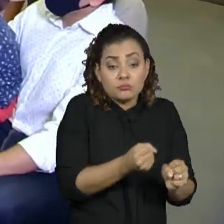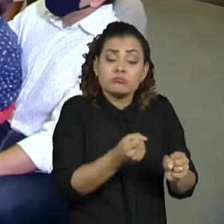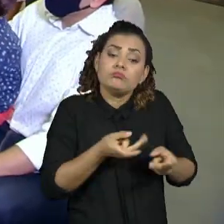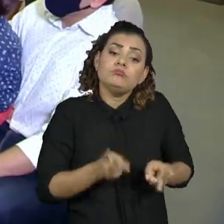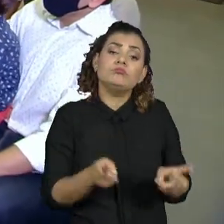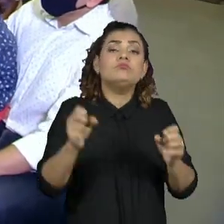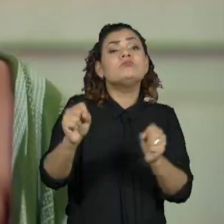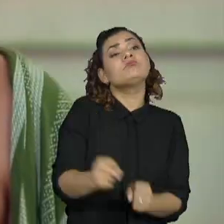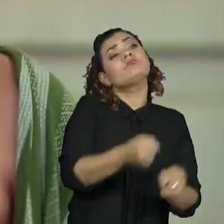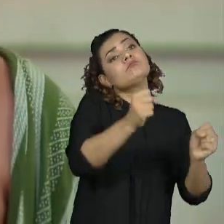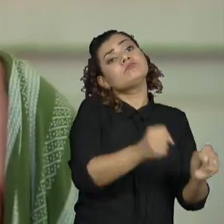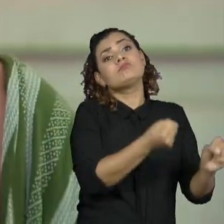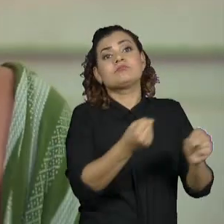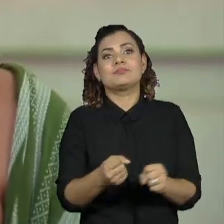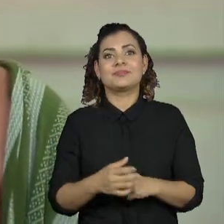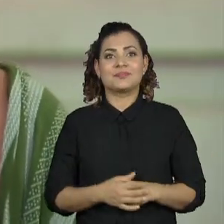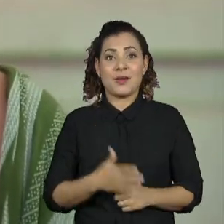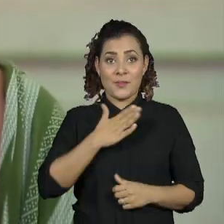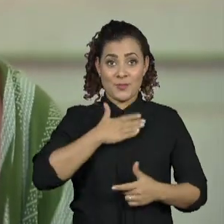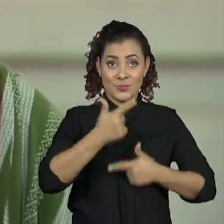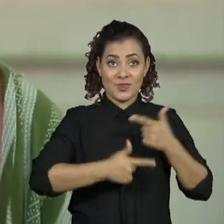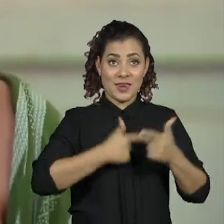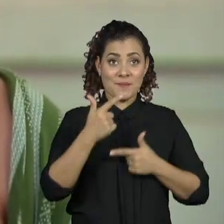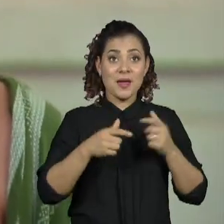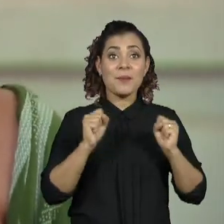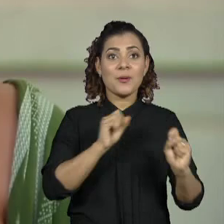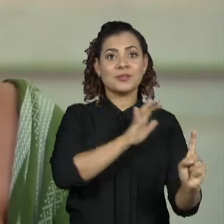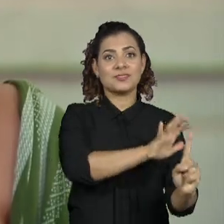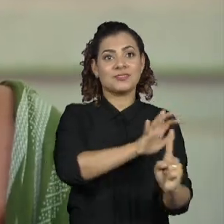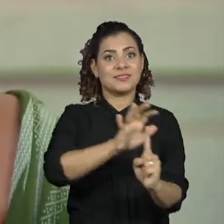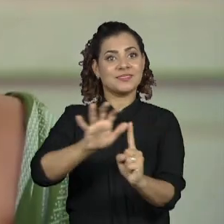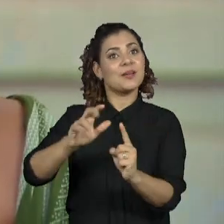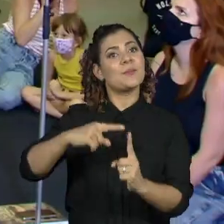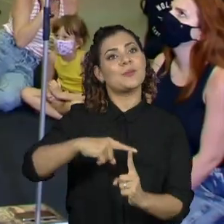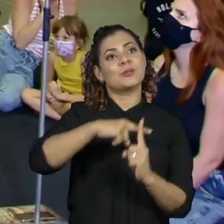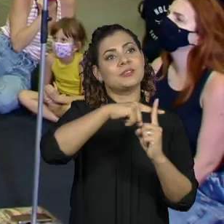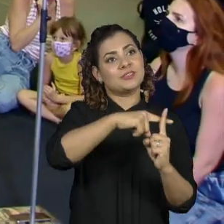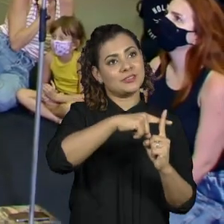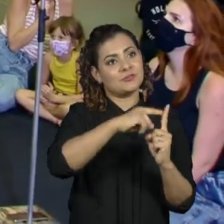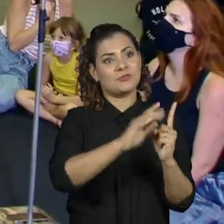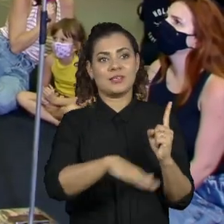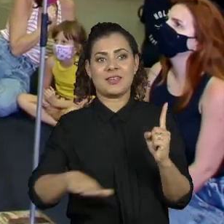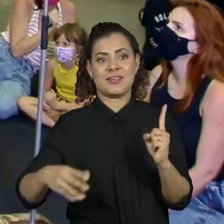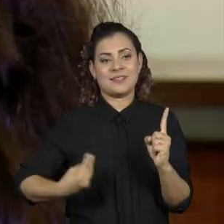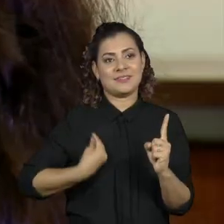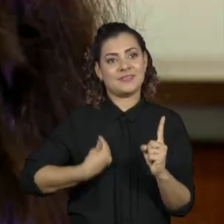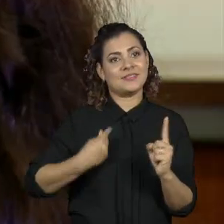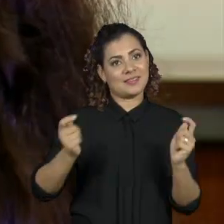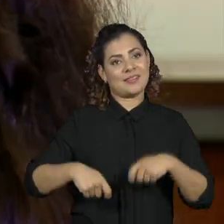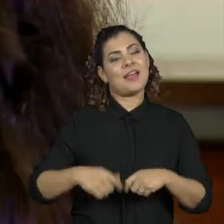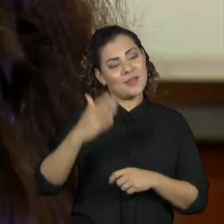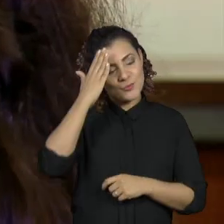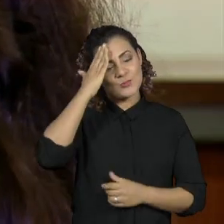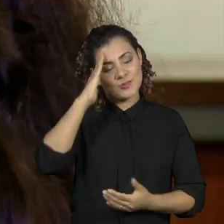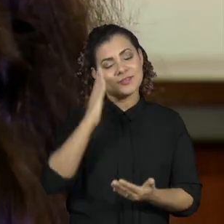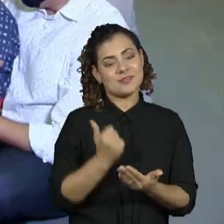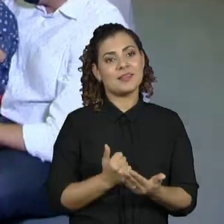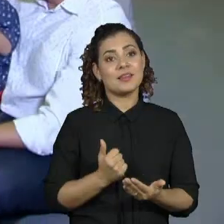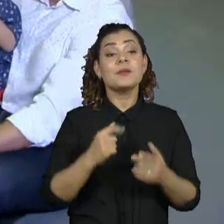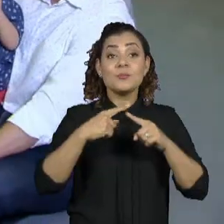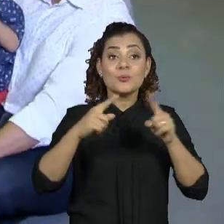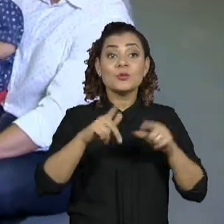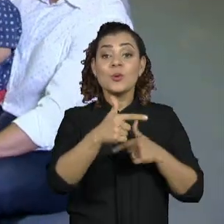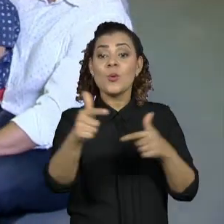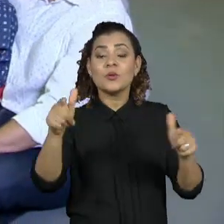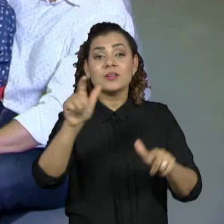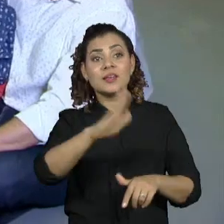voando. Eu sei que o meu trabalho pode causar um impacto muito positivo na vida dessas crianças e de outras crianças